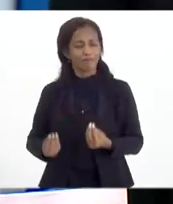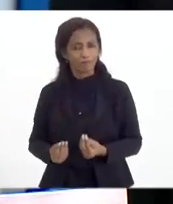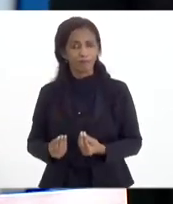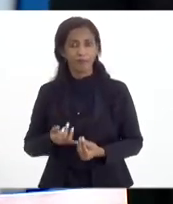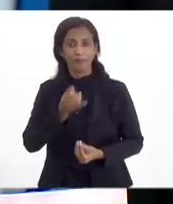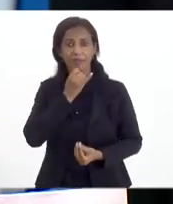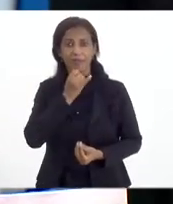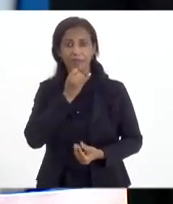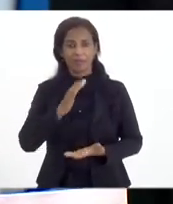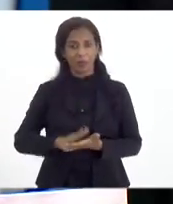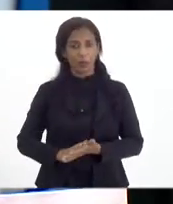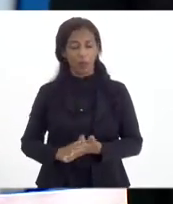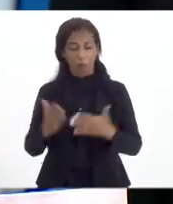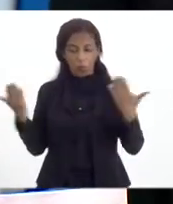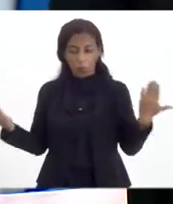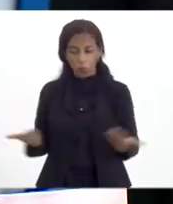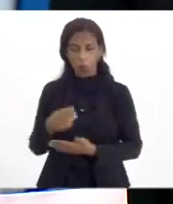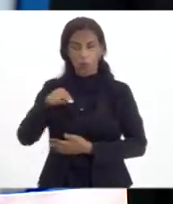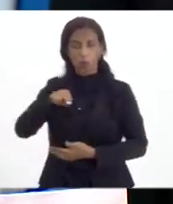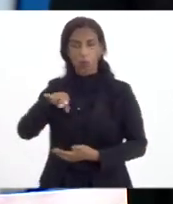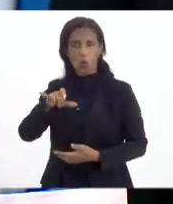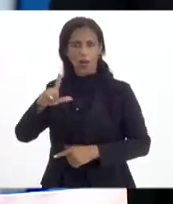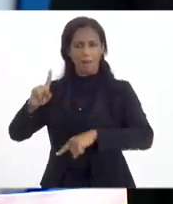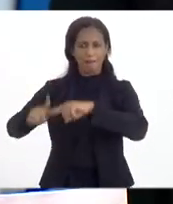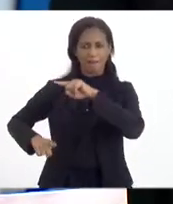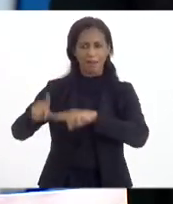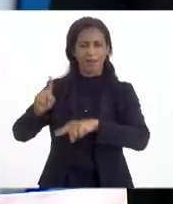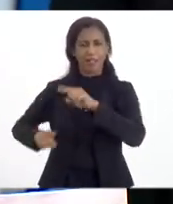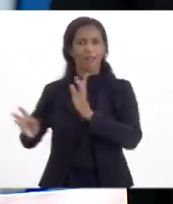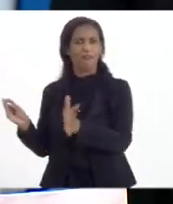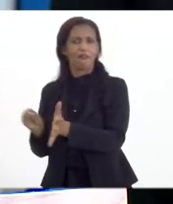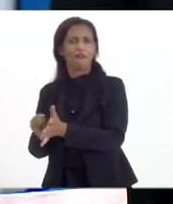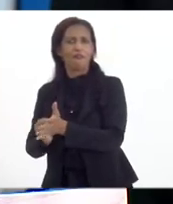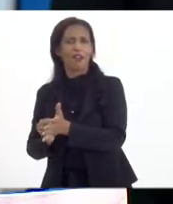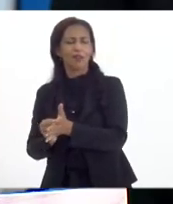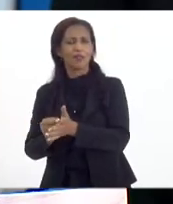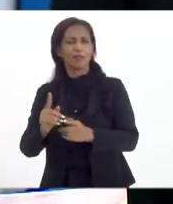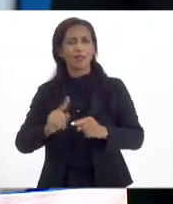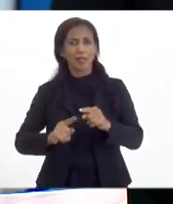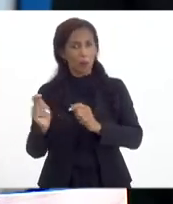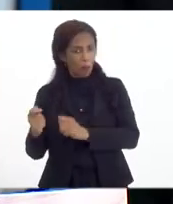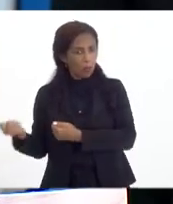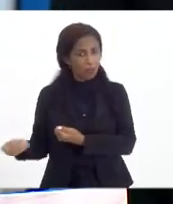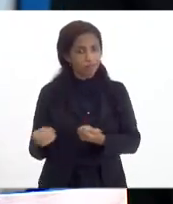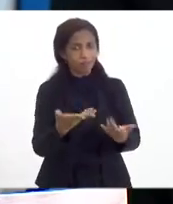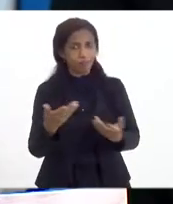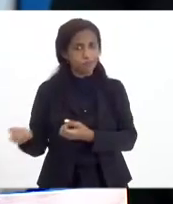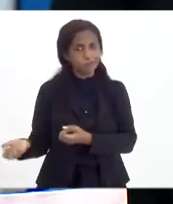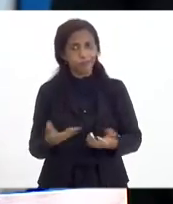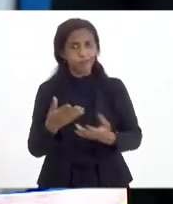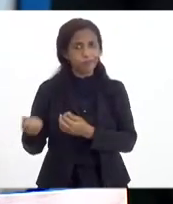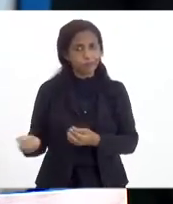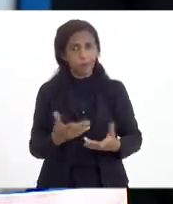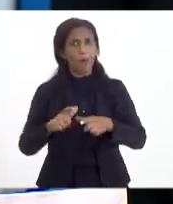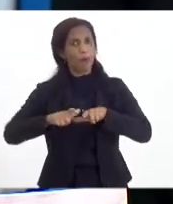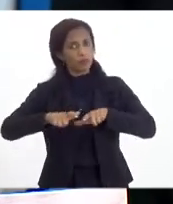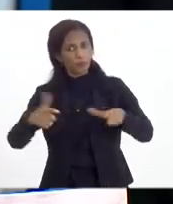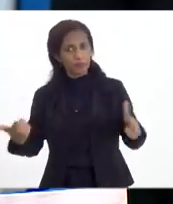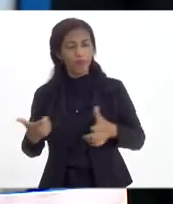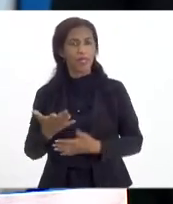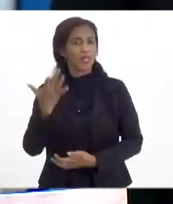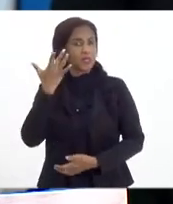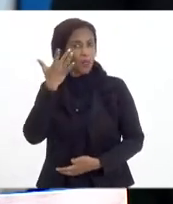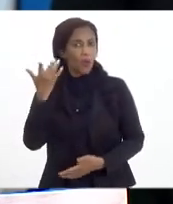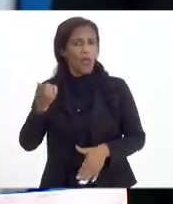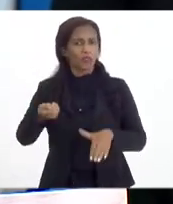Por exemplo, a nuclepe hoje, ela não fornece equipamento do setor siderúrgico que está aqui, pode fornecer, pode ampliar essa produção. Então, é isso, acho que o